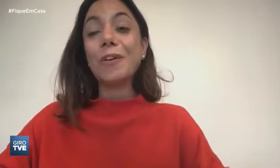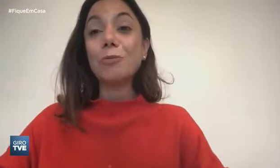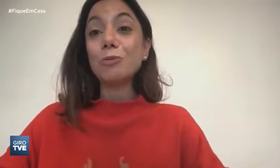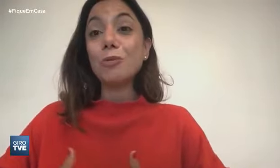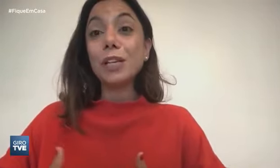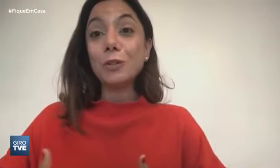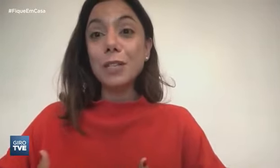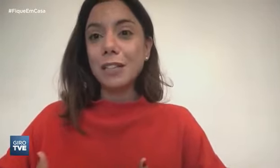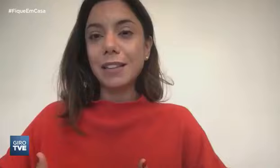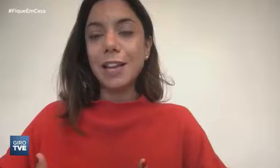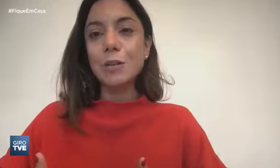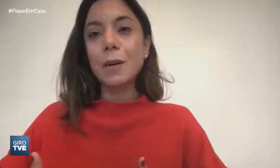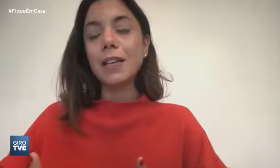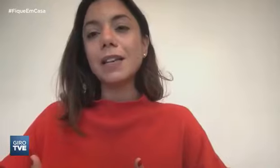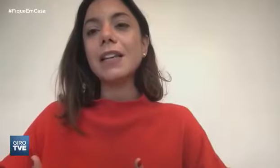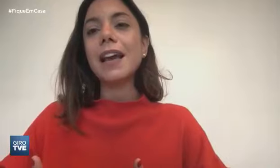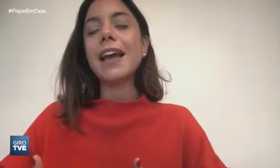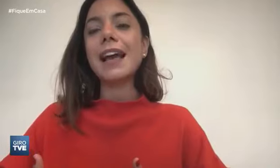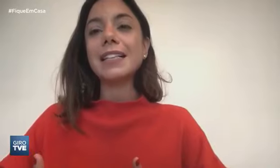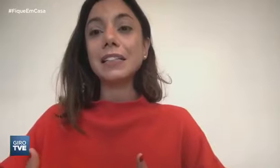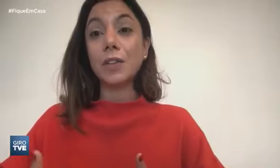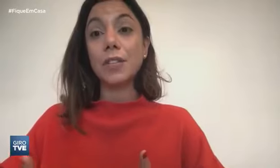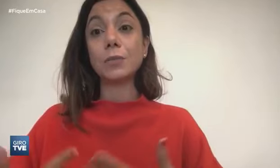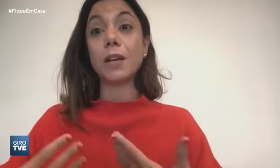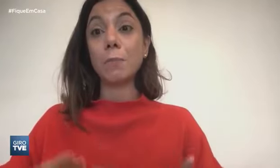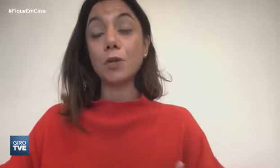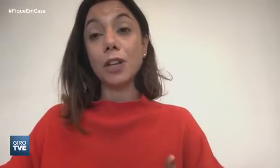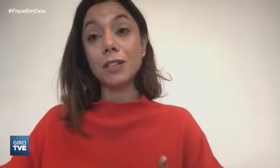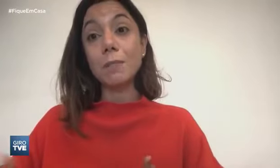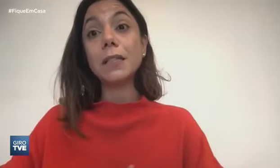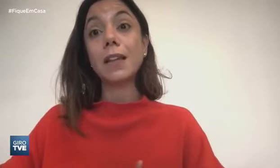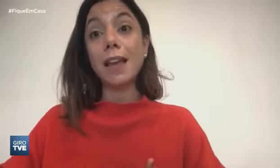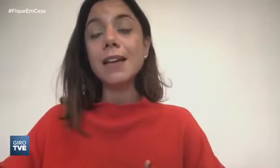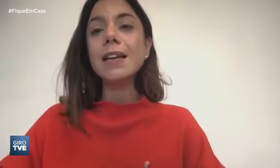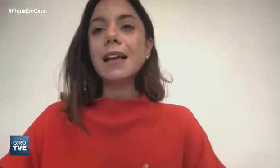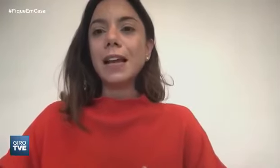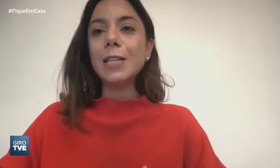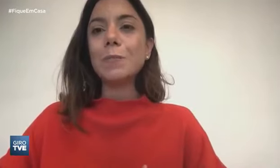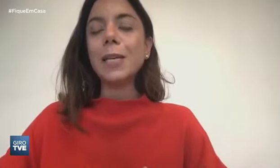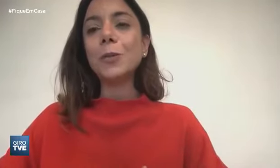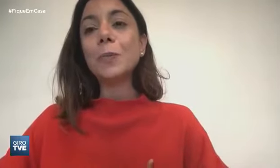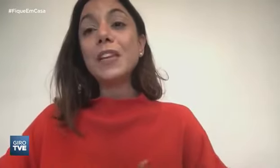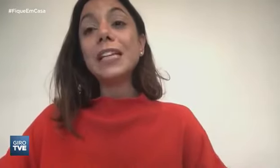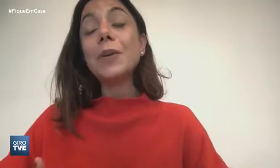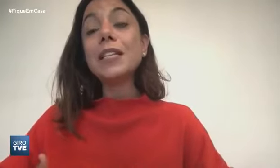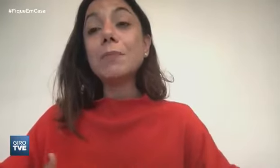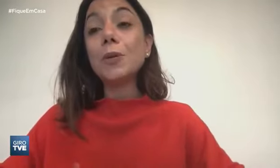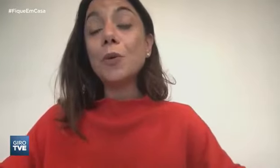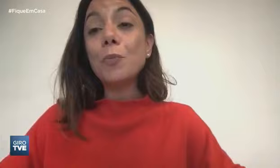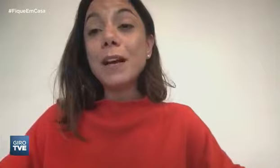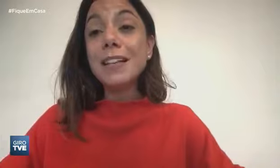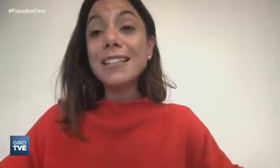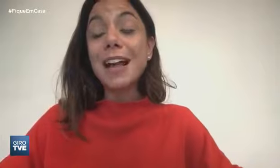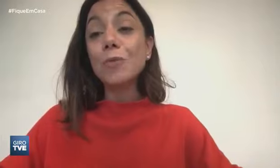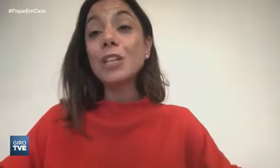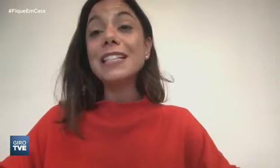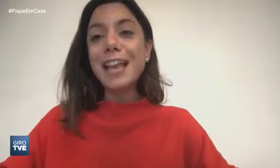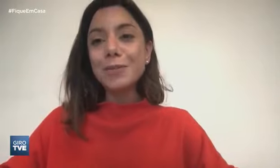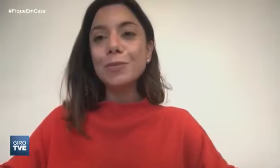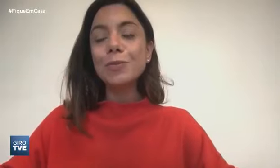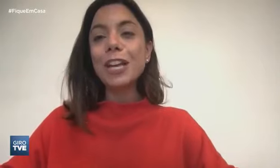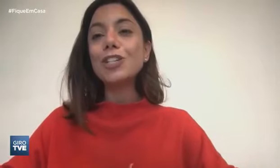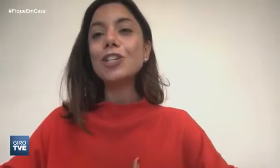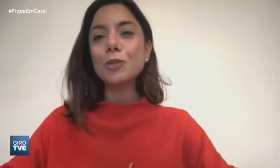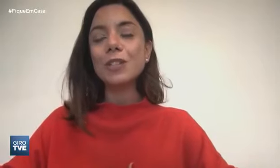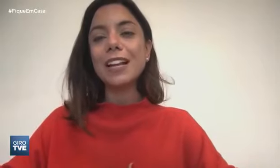construindo uma estratégia para que né essa intervenção terapêutica ela se mantenha nesse período e tenho recebido algumas alguns